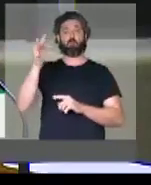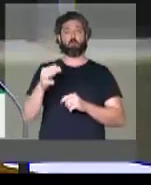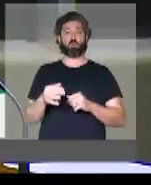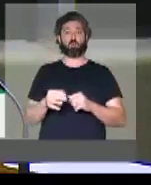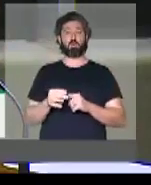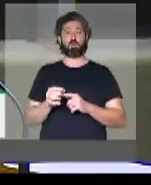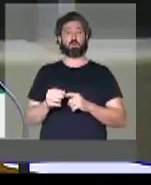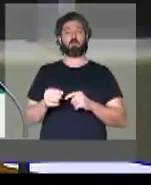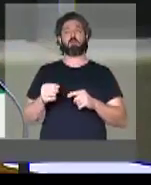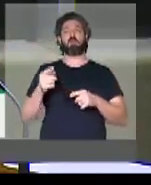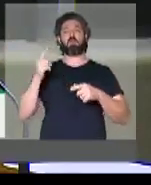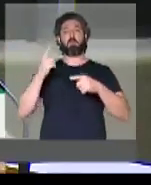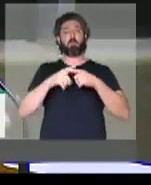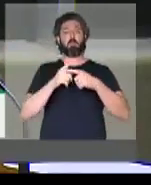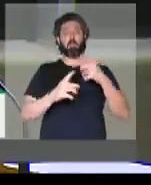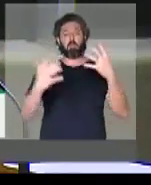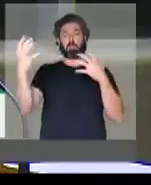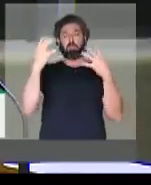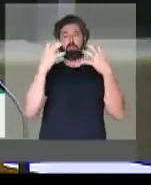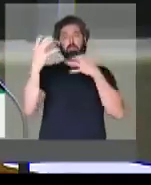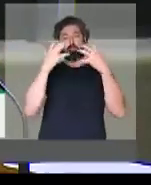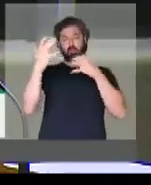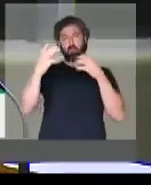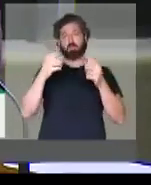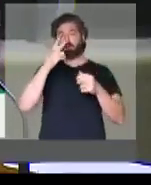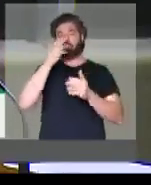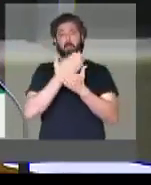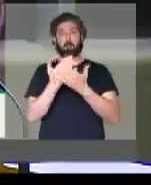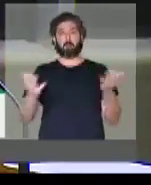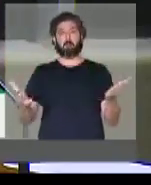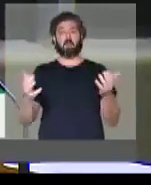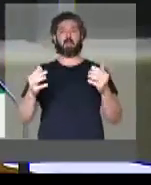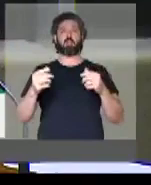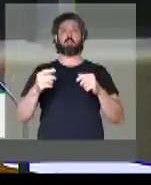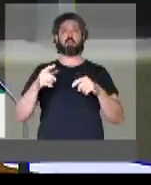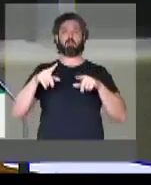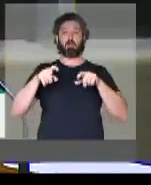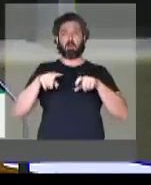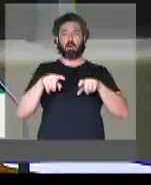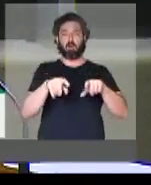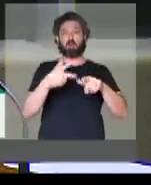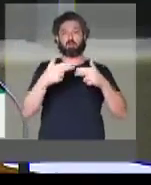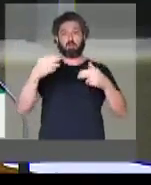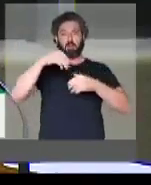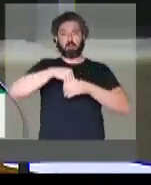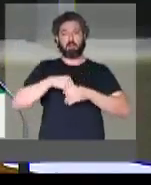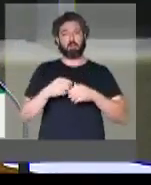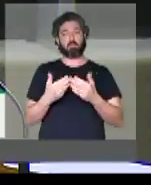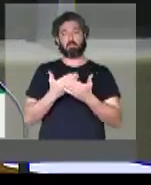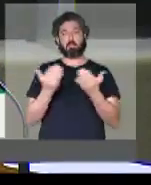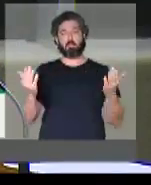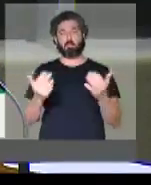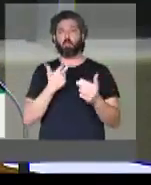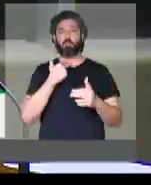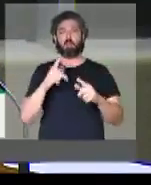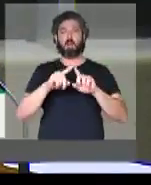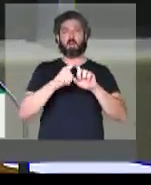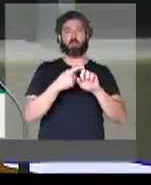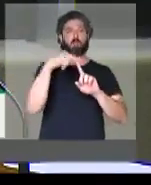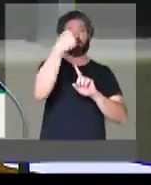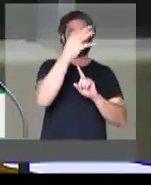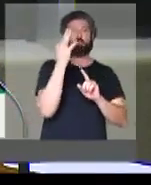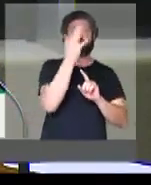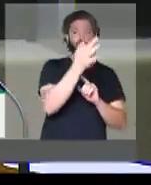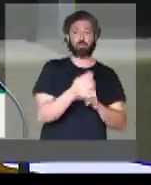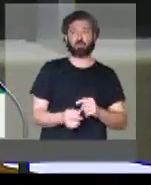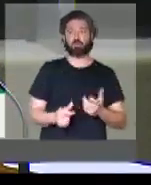submetidos às radiações daquele trabalho. Não é possível que esta casa não tenha sensibilidade para o